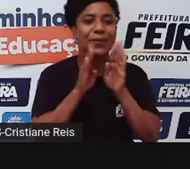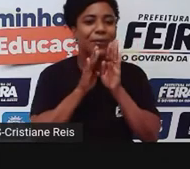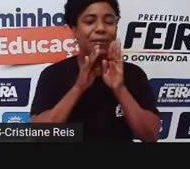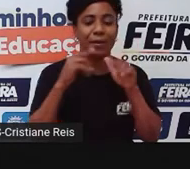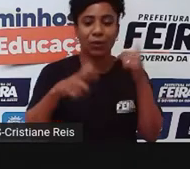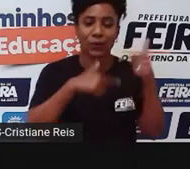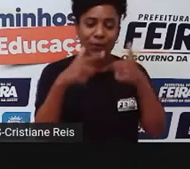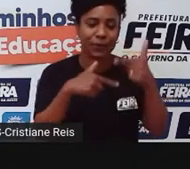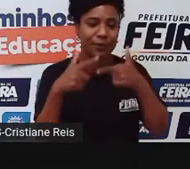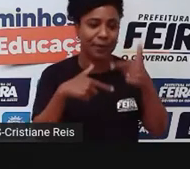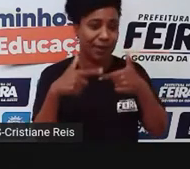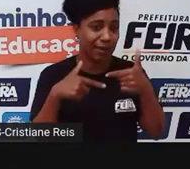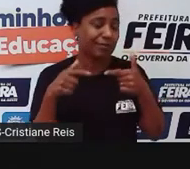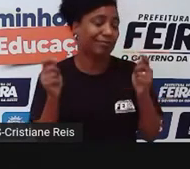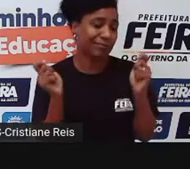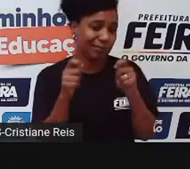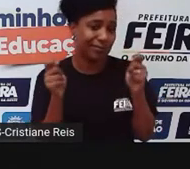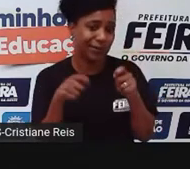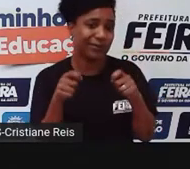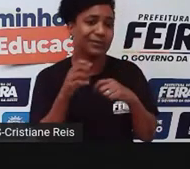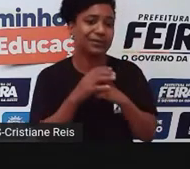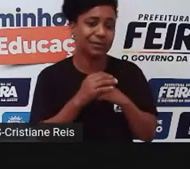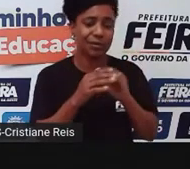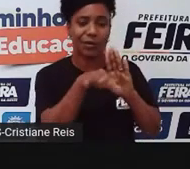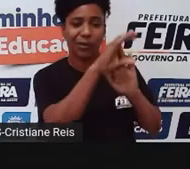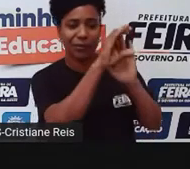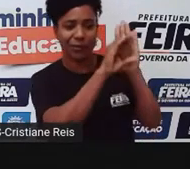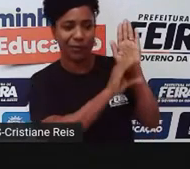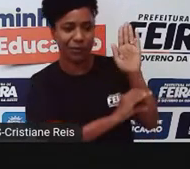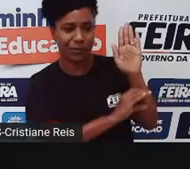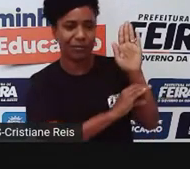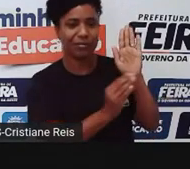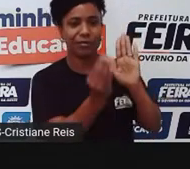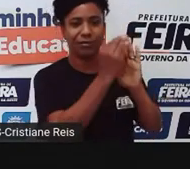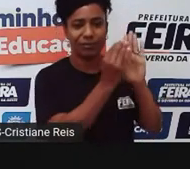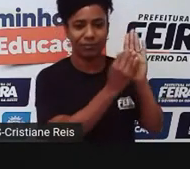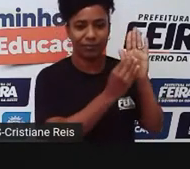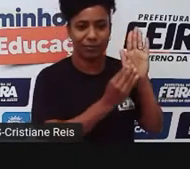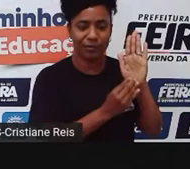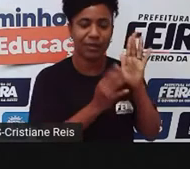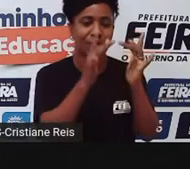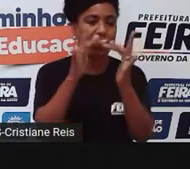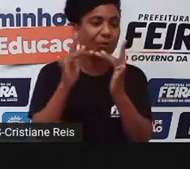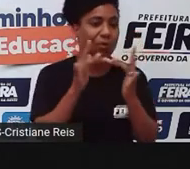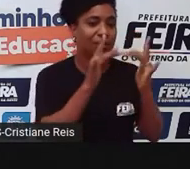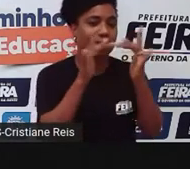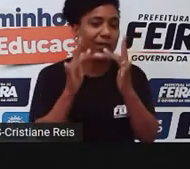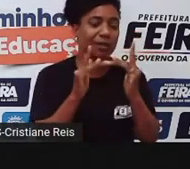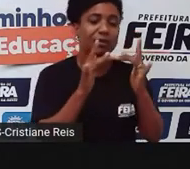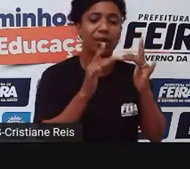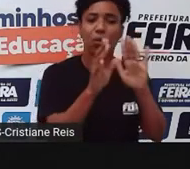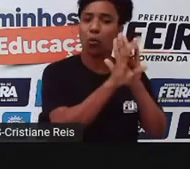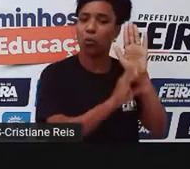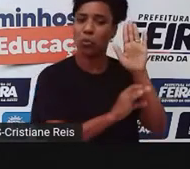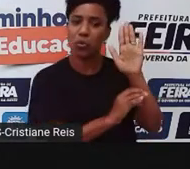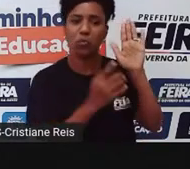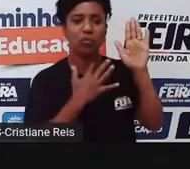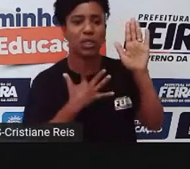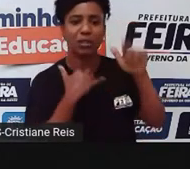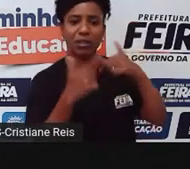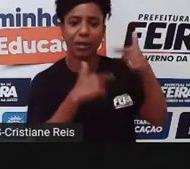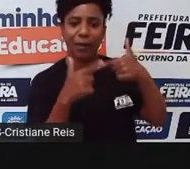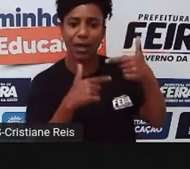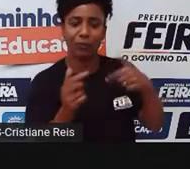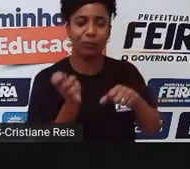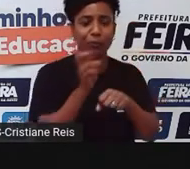trabalho. Então você coloca lá o seu currículo e você descobre, se conecta com pessoas para saber onde tem vaga de emprego para